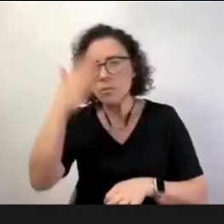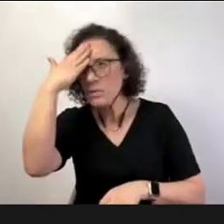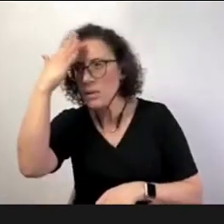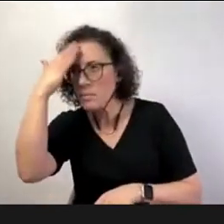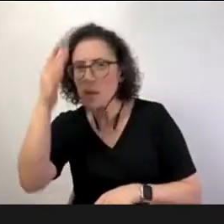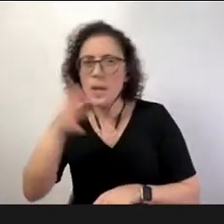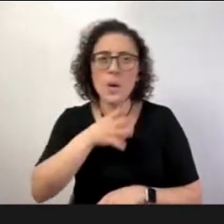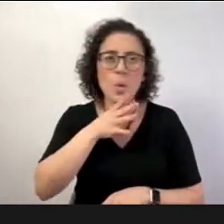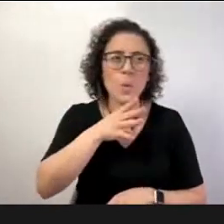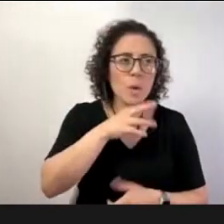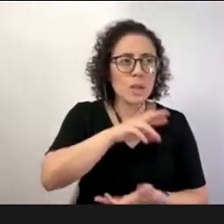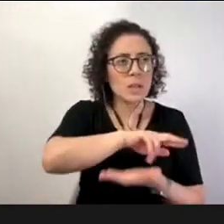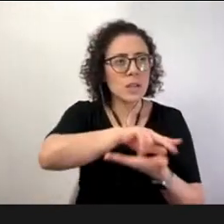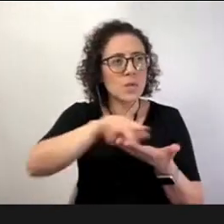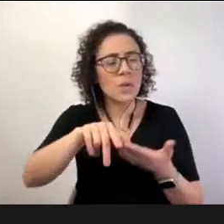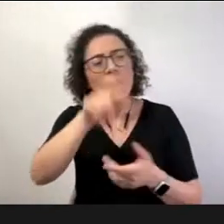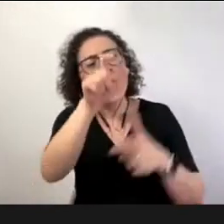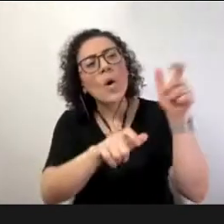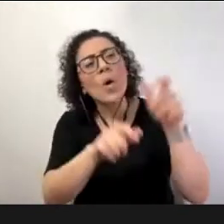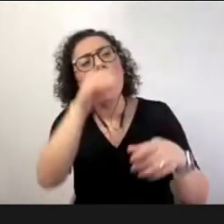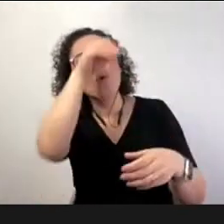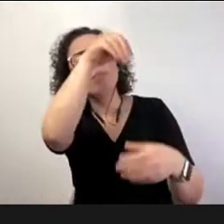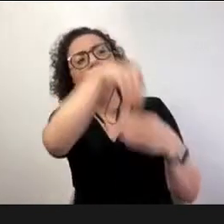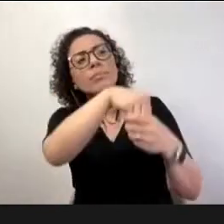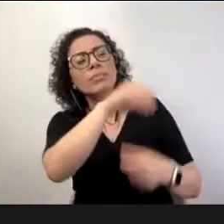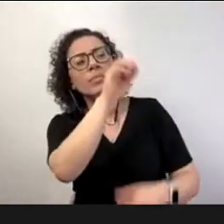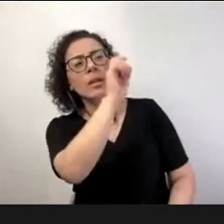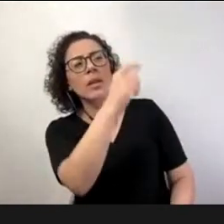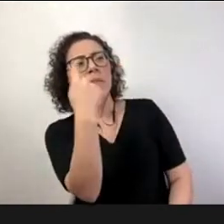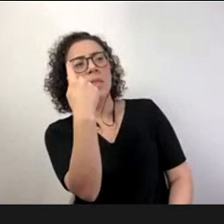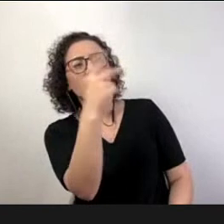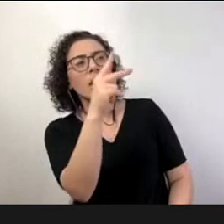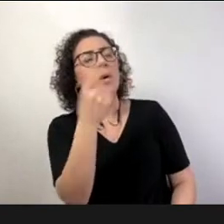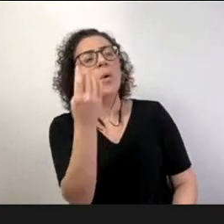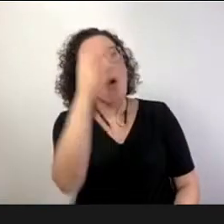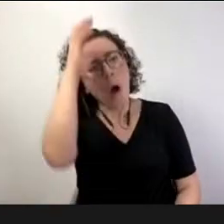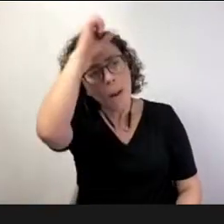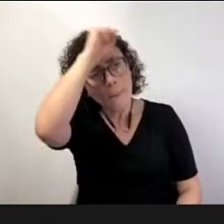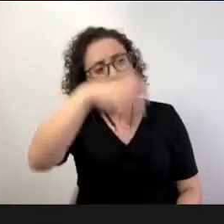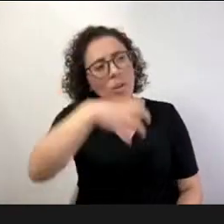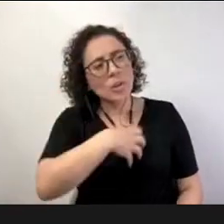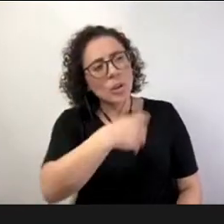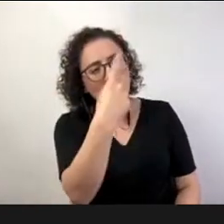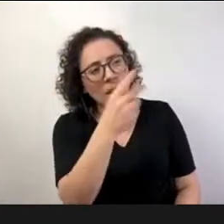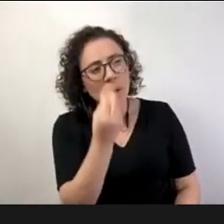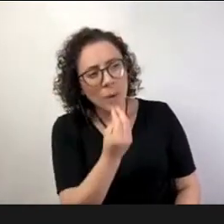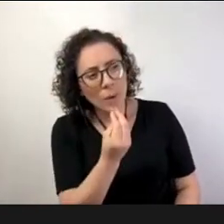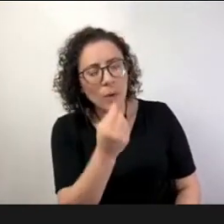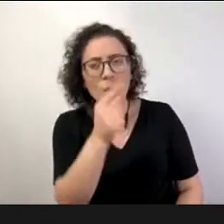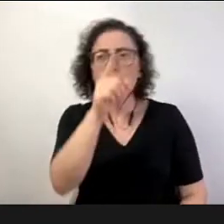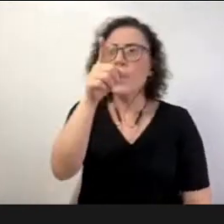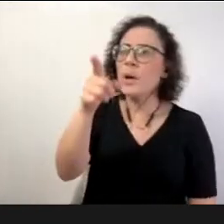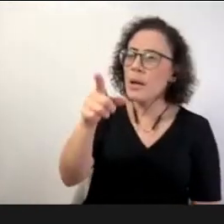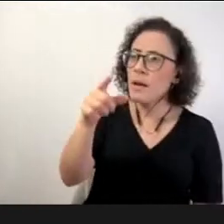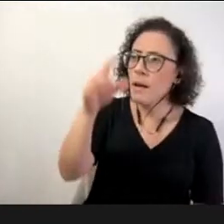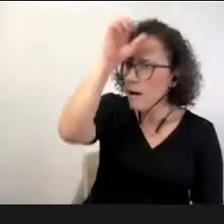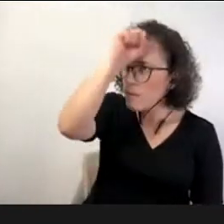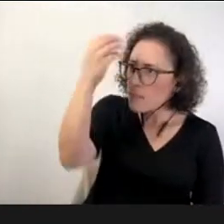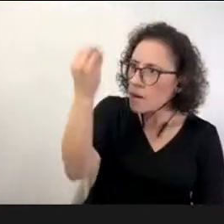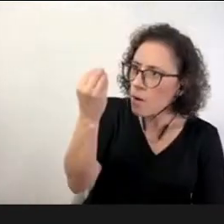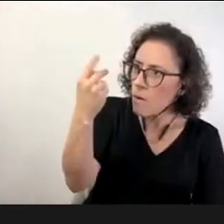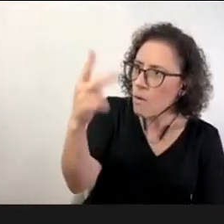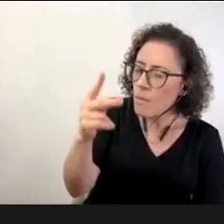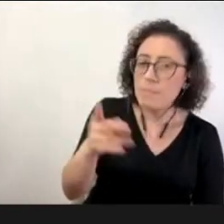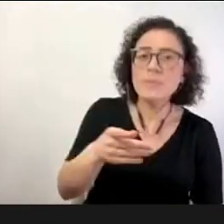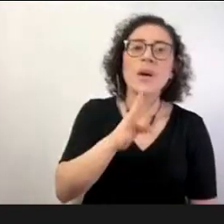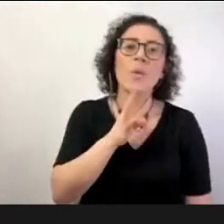sobretudo de conhecer como é que eles aprendem melhor precisamos de conhecer os conteúdos que estamos a ensinar sem dúvida e precisamos de conhecer o